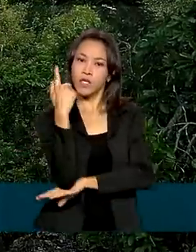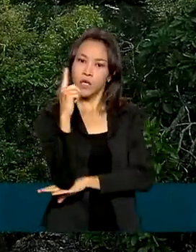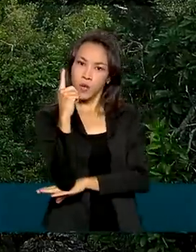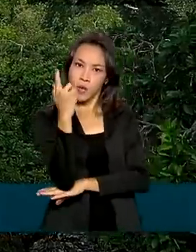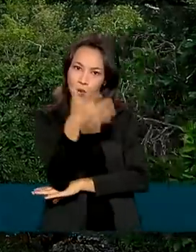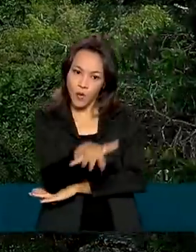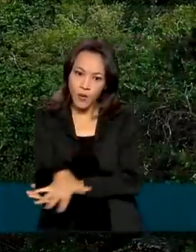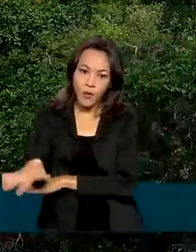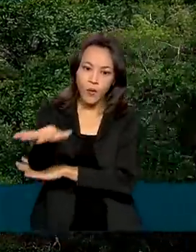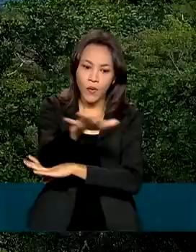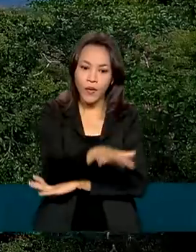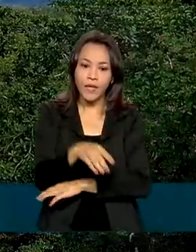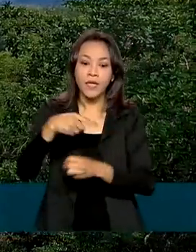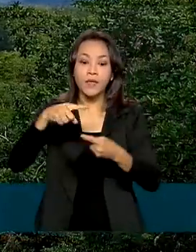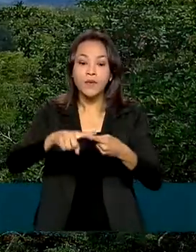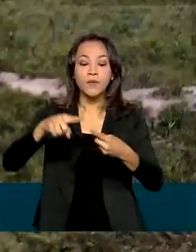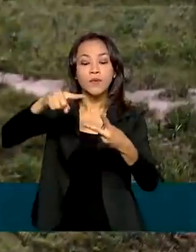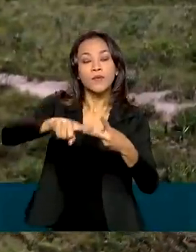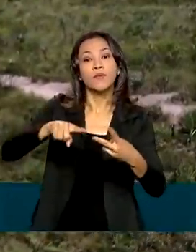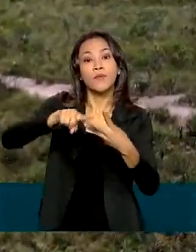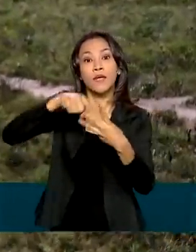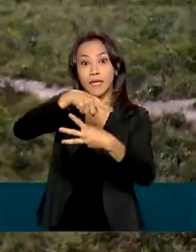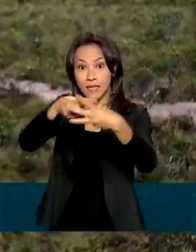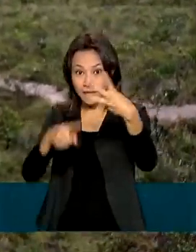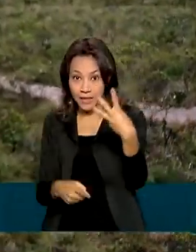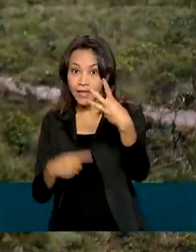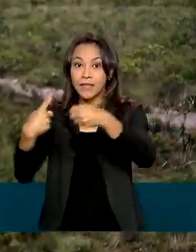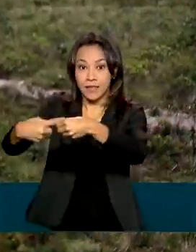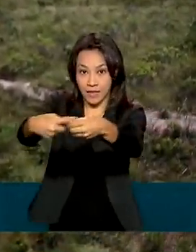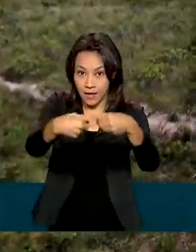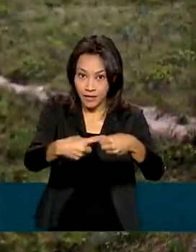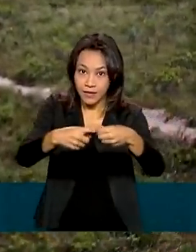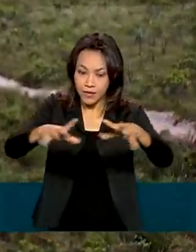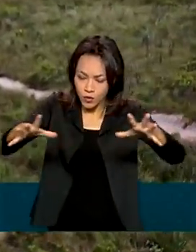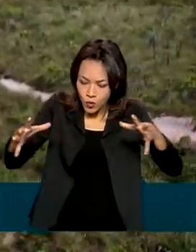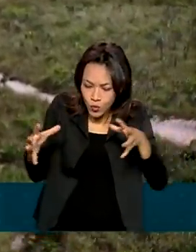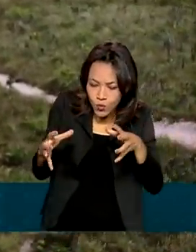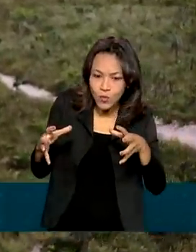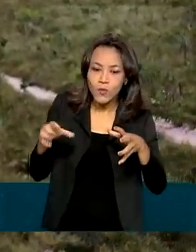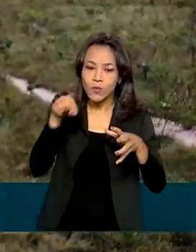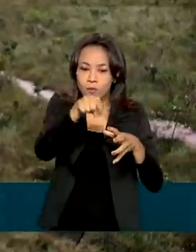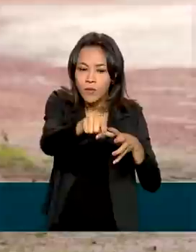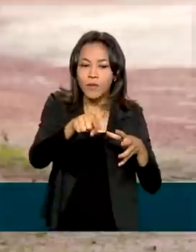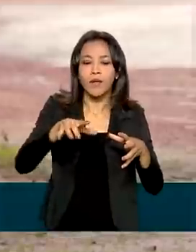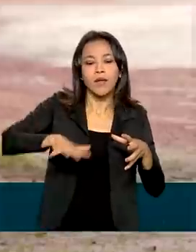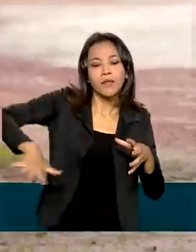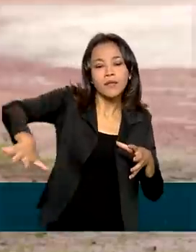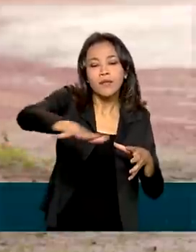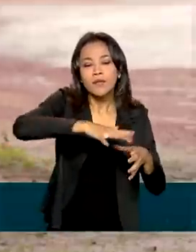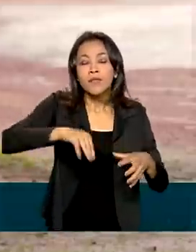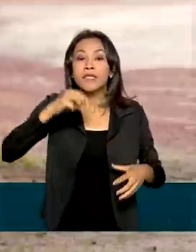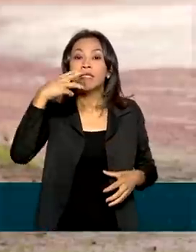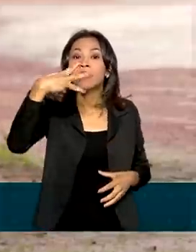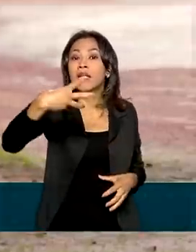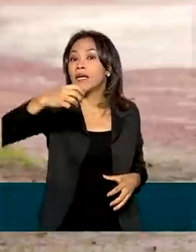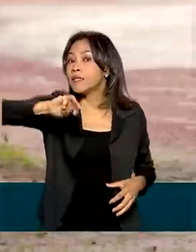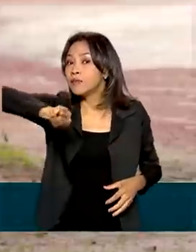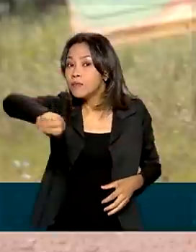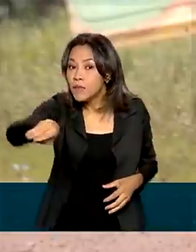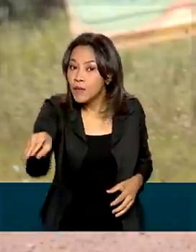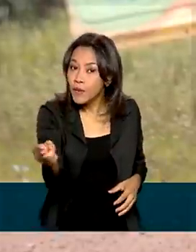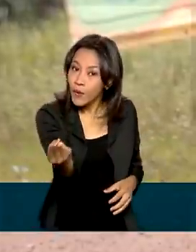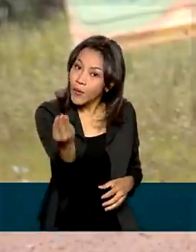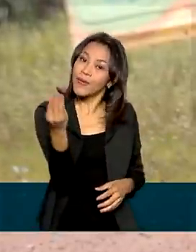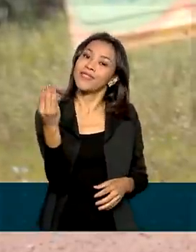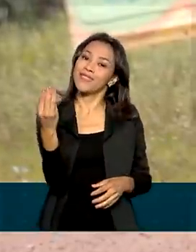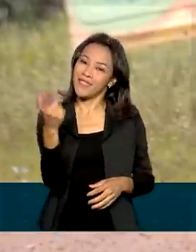Cavalcante, Monte Alegre de Goiás e Teresina de Goiás. Uma pequena parte de um universo de mais de 3 milhões de pertencentes